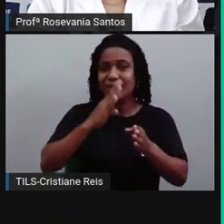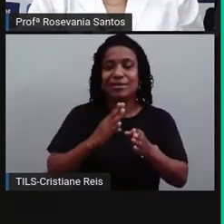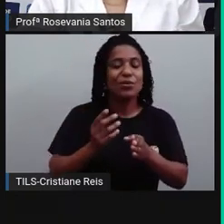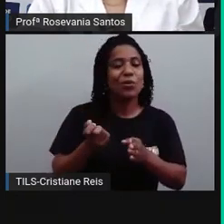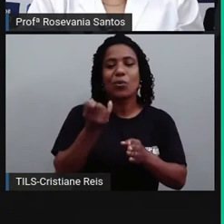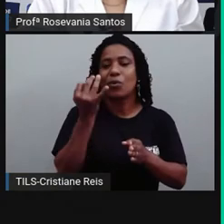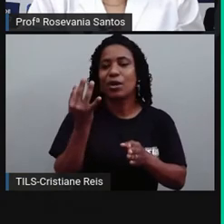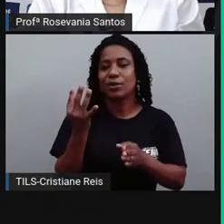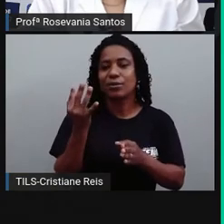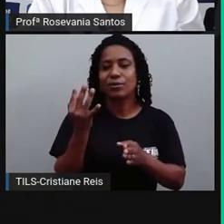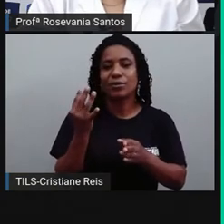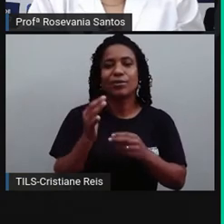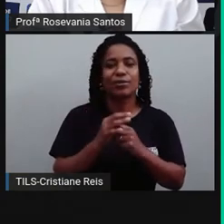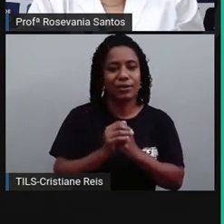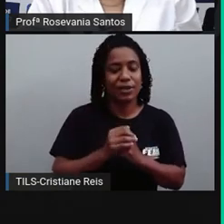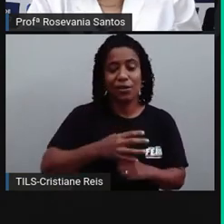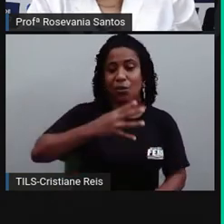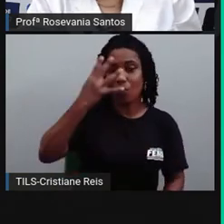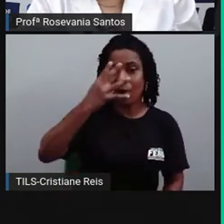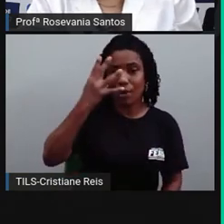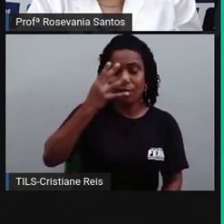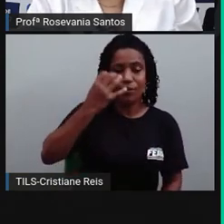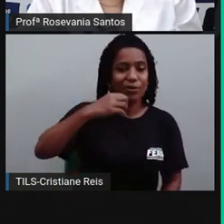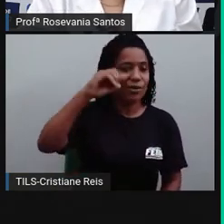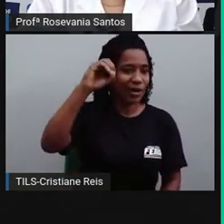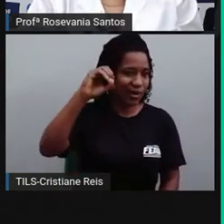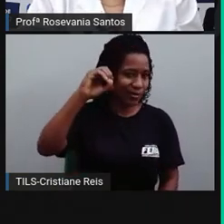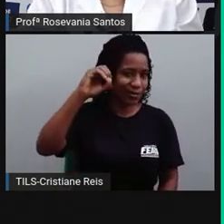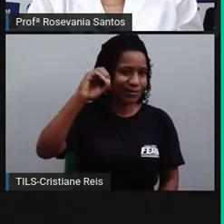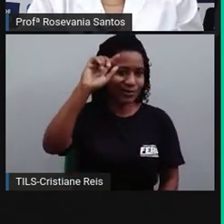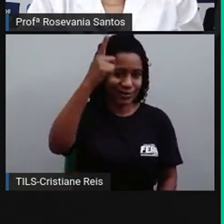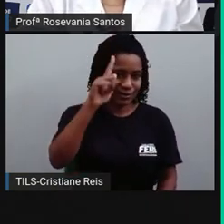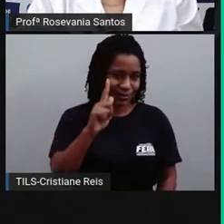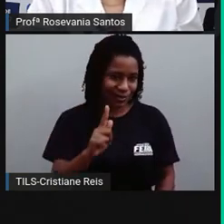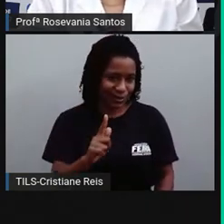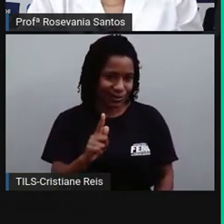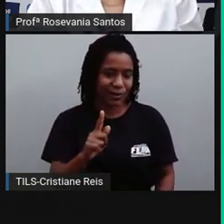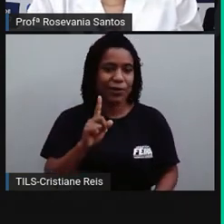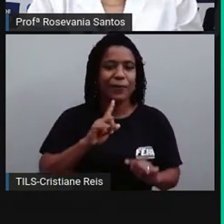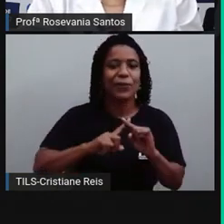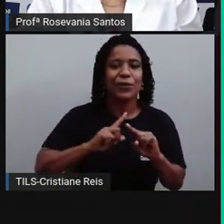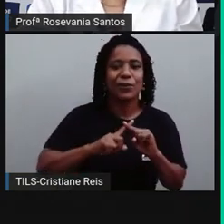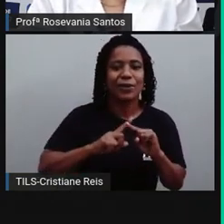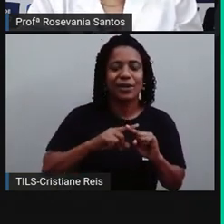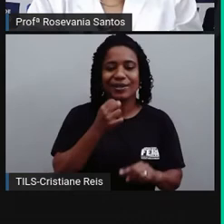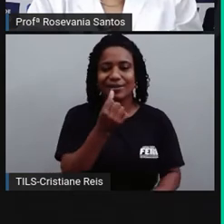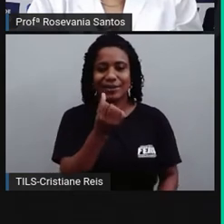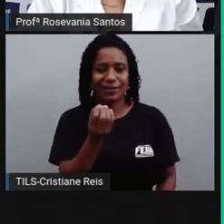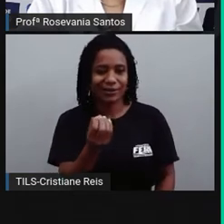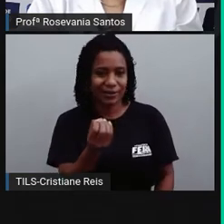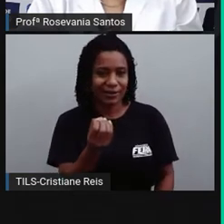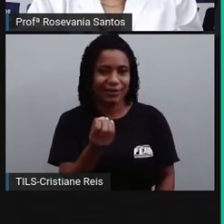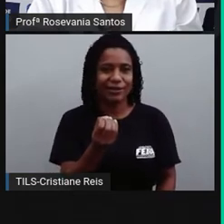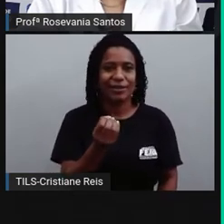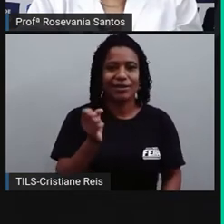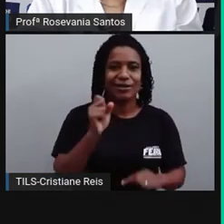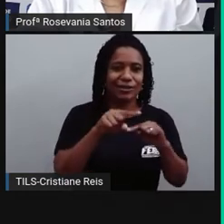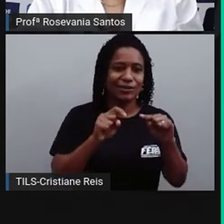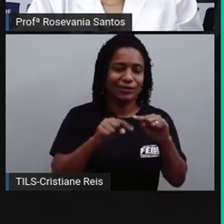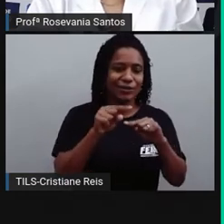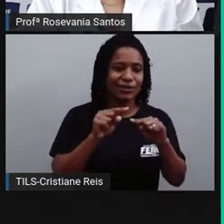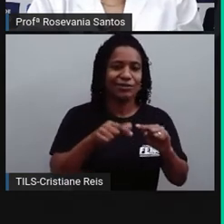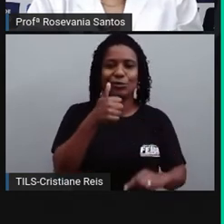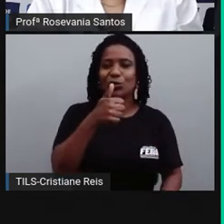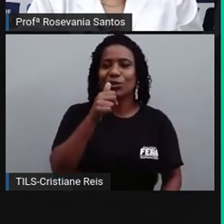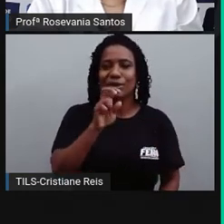ó, 4 graus de diferença de Greenwich, né. Por quê? Porque é 60, 60 dividido por 15,